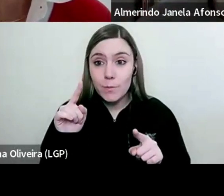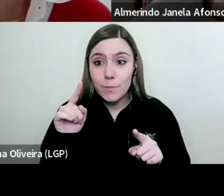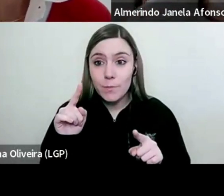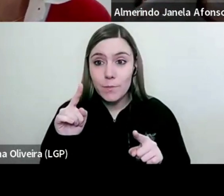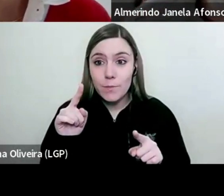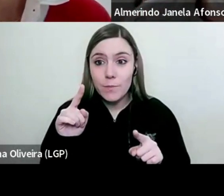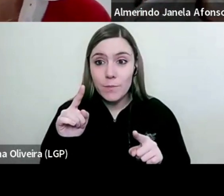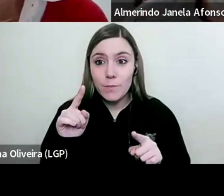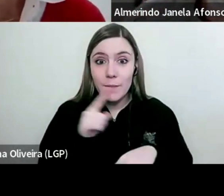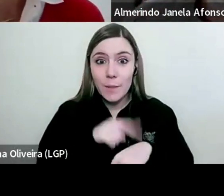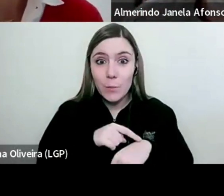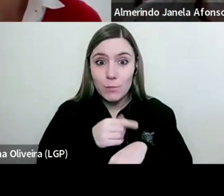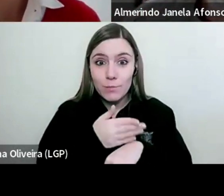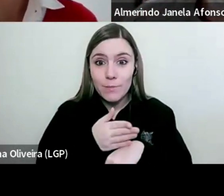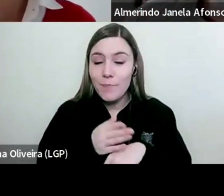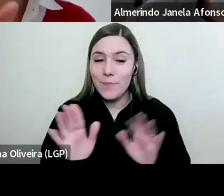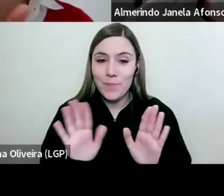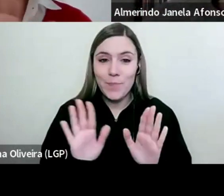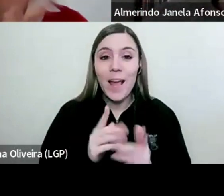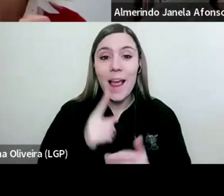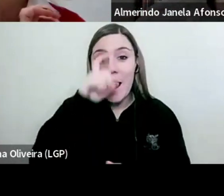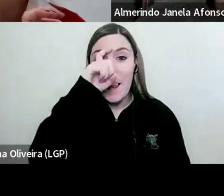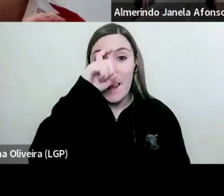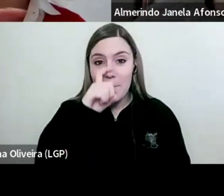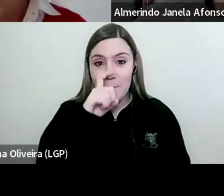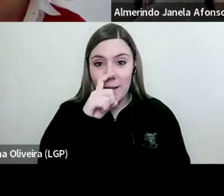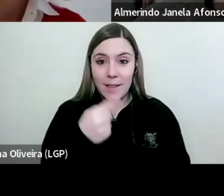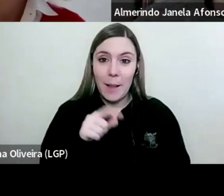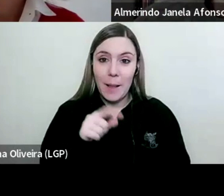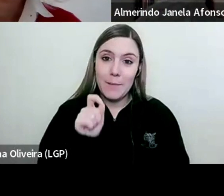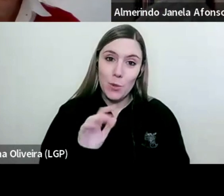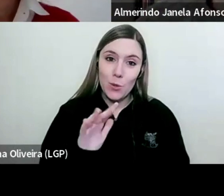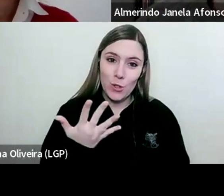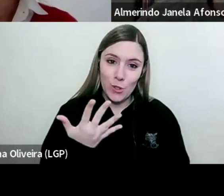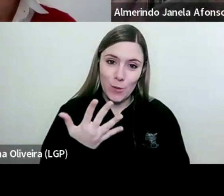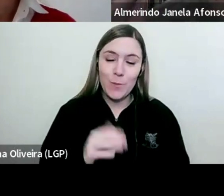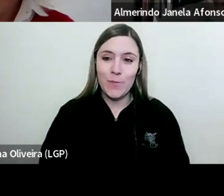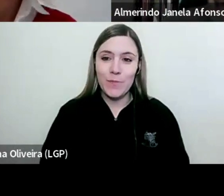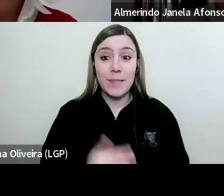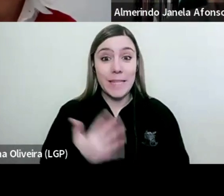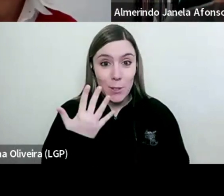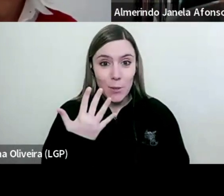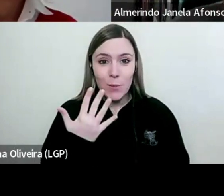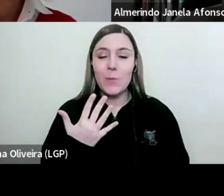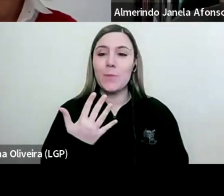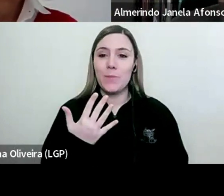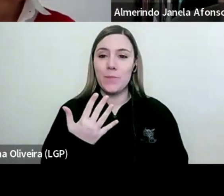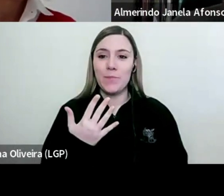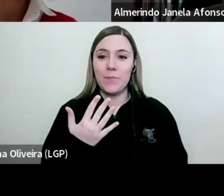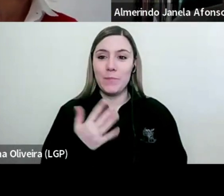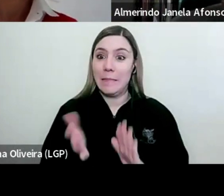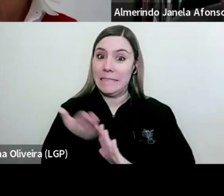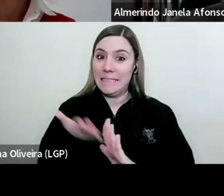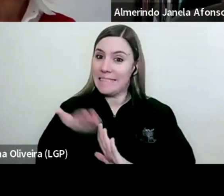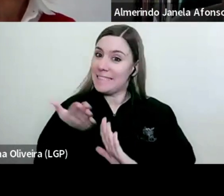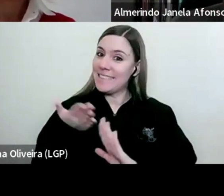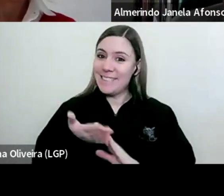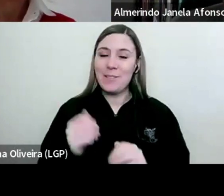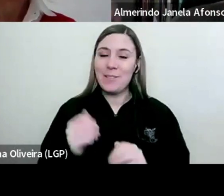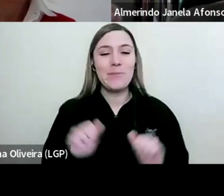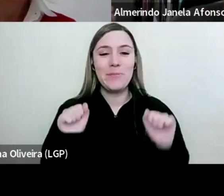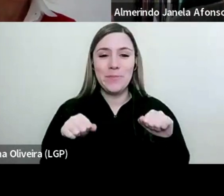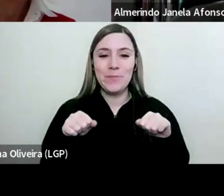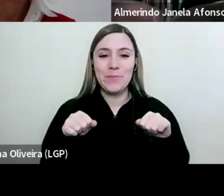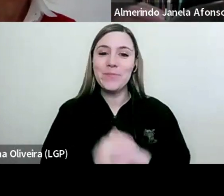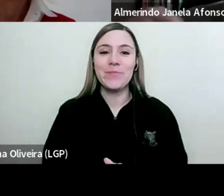Já estou a passar muito? Lembrando... Não, não. Lembrando, senhor professor, que temos então mais cinco minutos. Cinco? Cinco. Ah, tenho que me apressar então. Exato.